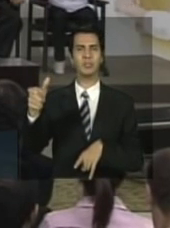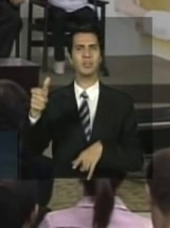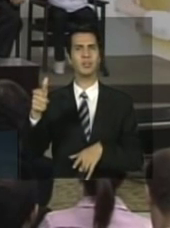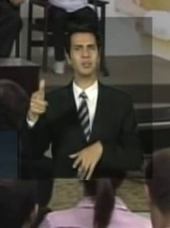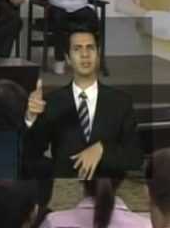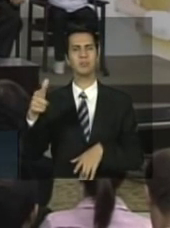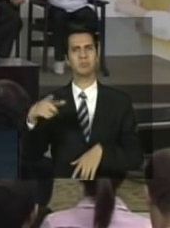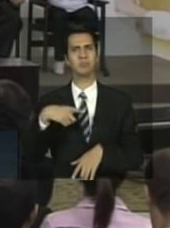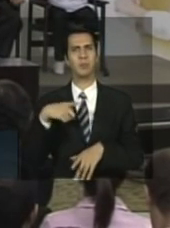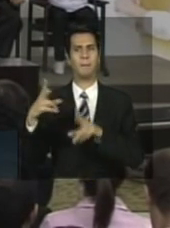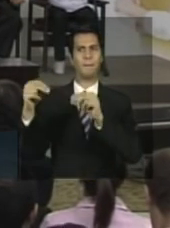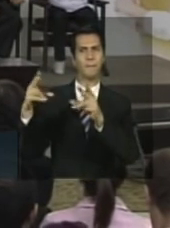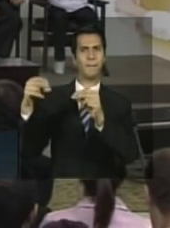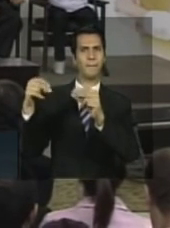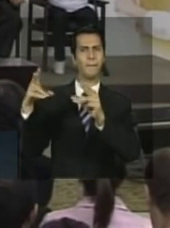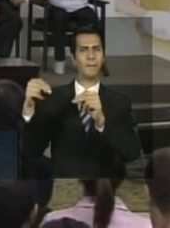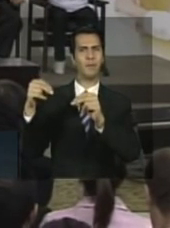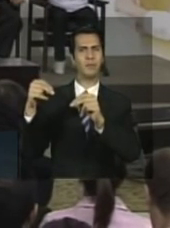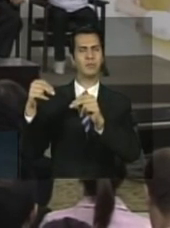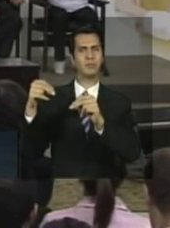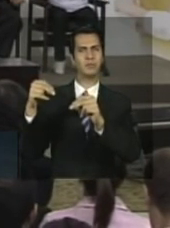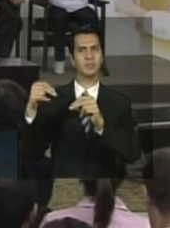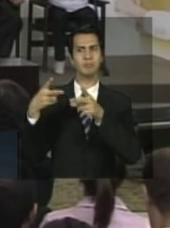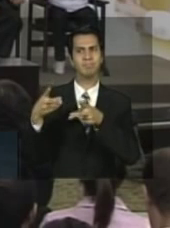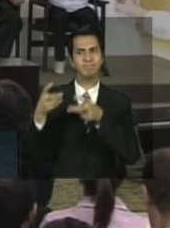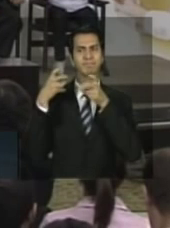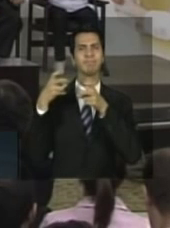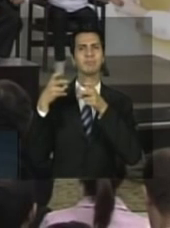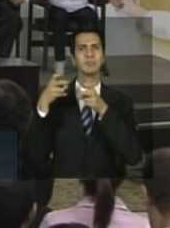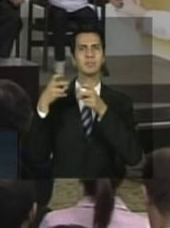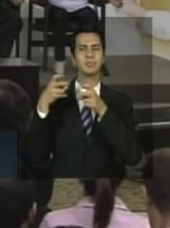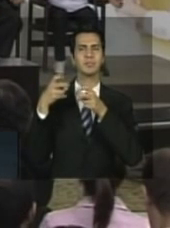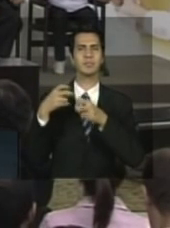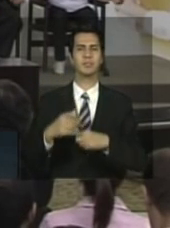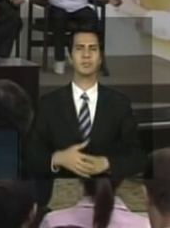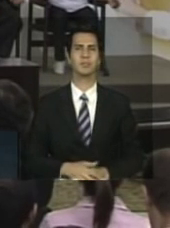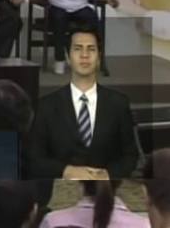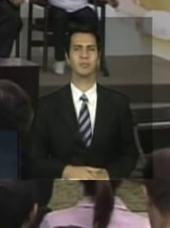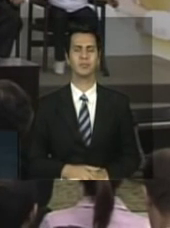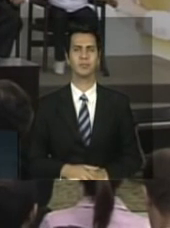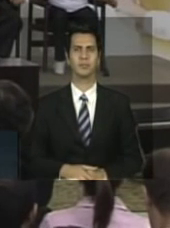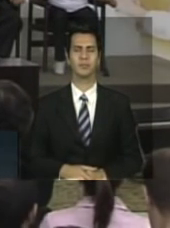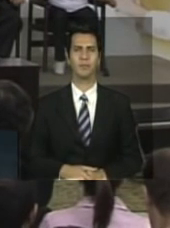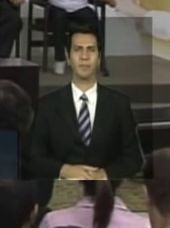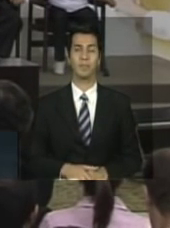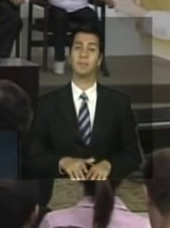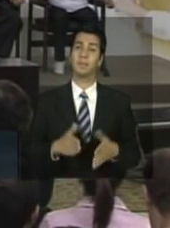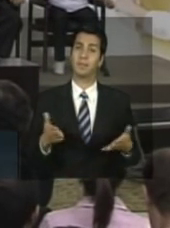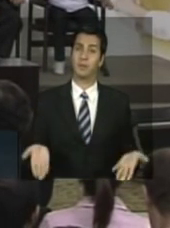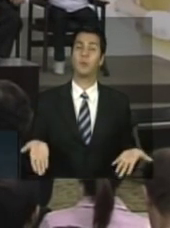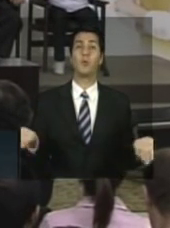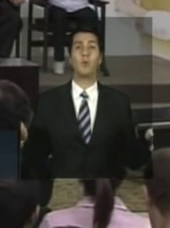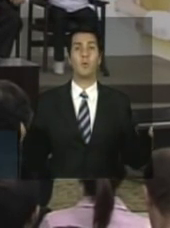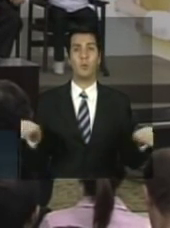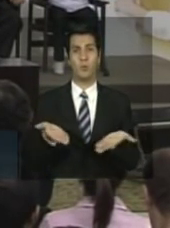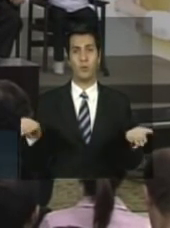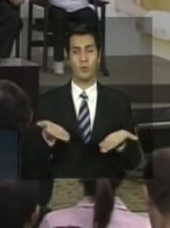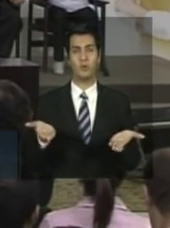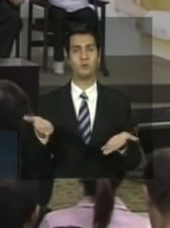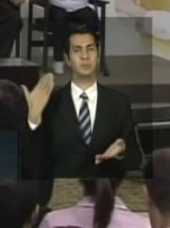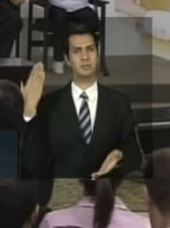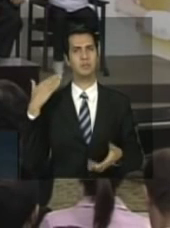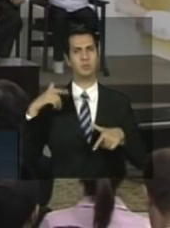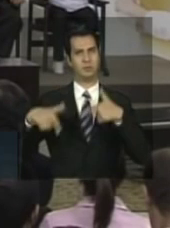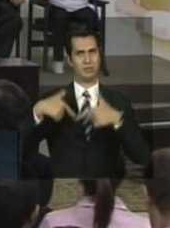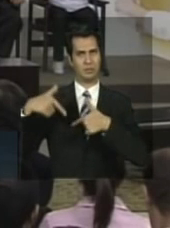frequência daquela conversa a inquietação de pegar o que era aquilo lá. Então, gente, hoje, eu trabalhava, eu